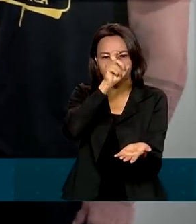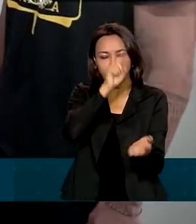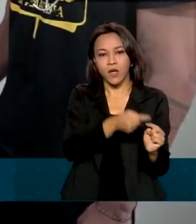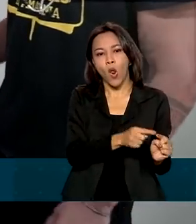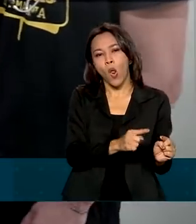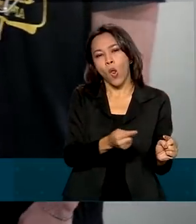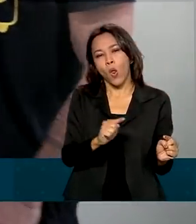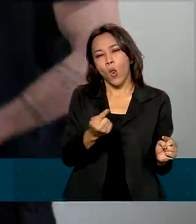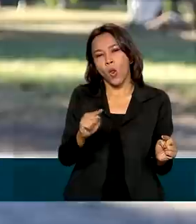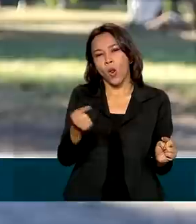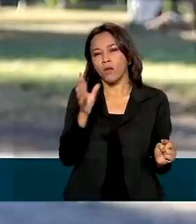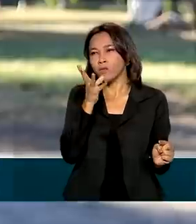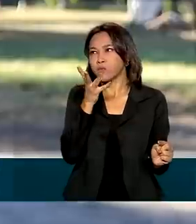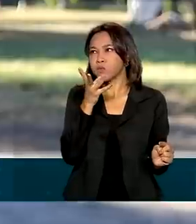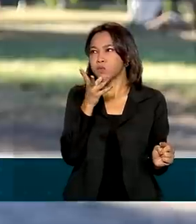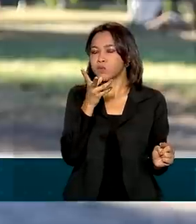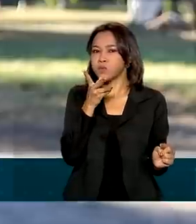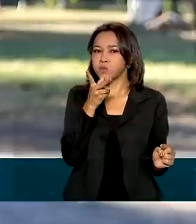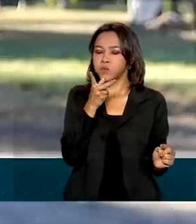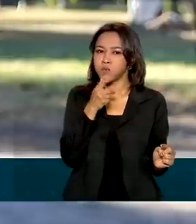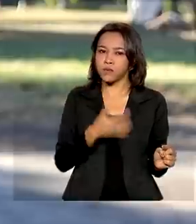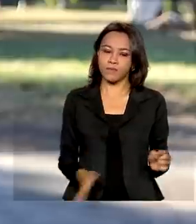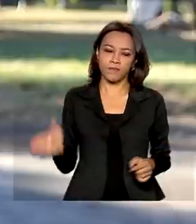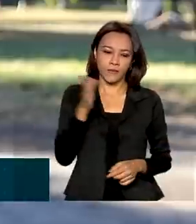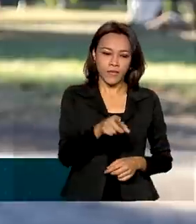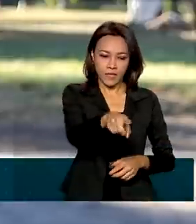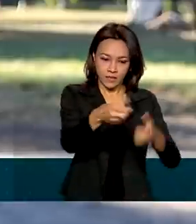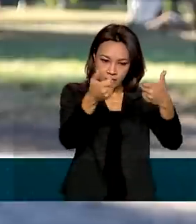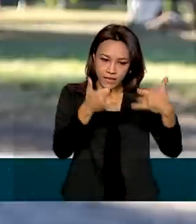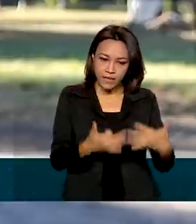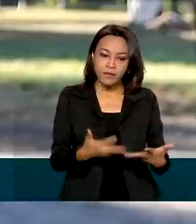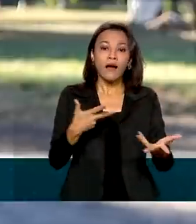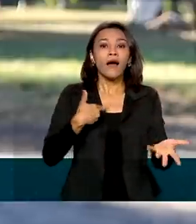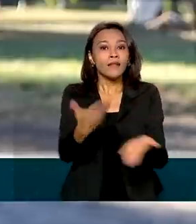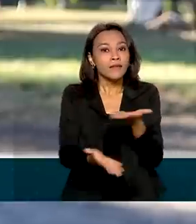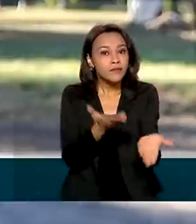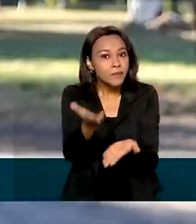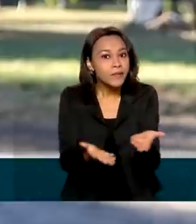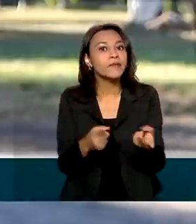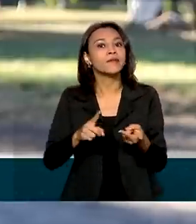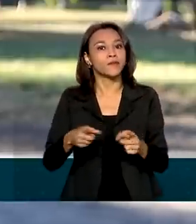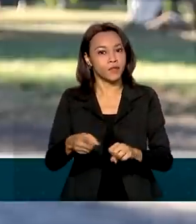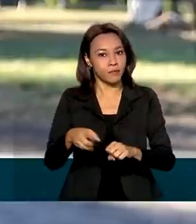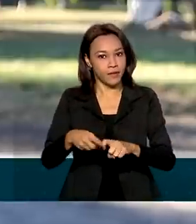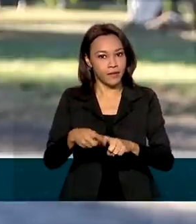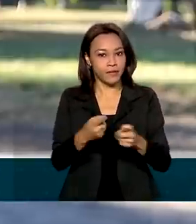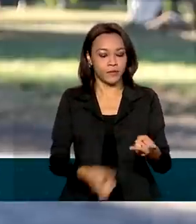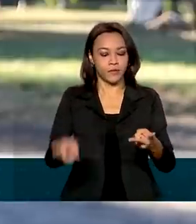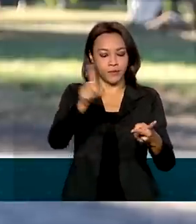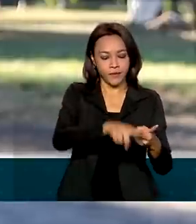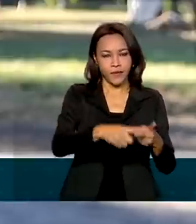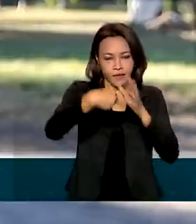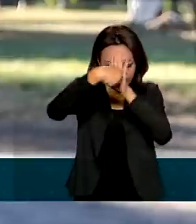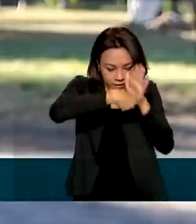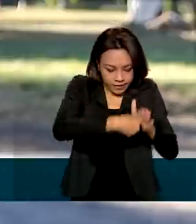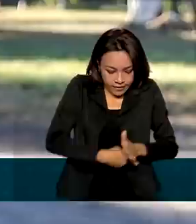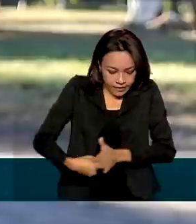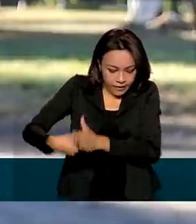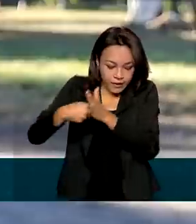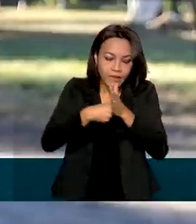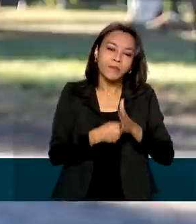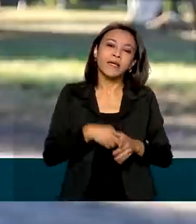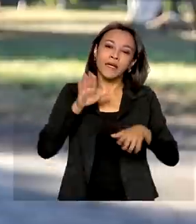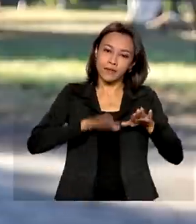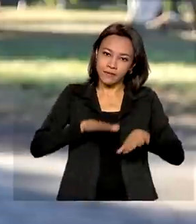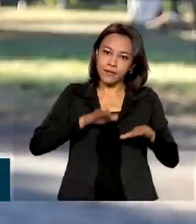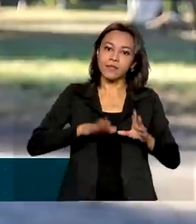são longas. Atendimentos de média e alta complexidade, exames de imagem, que o indígena às vezes tem que se